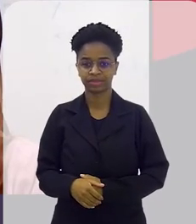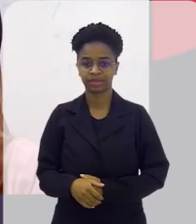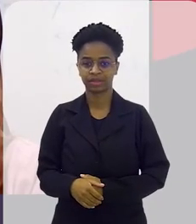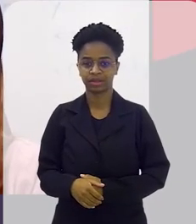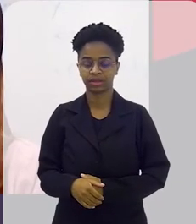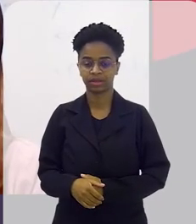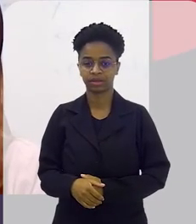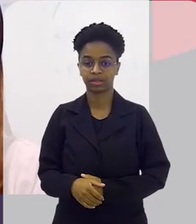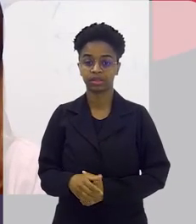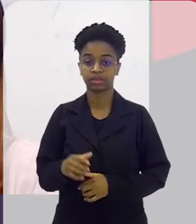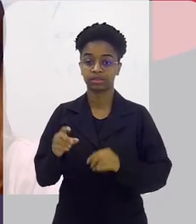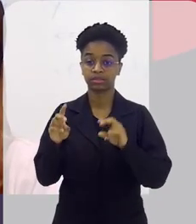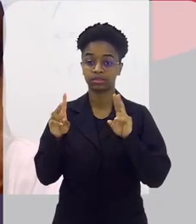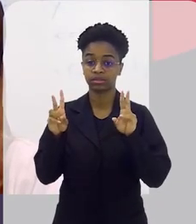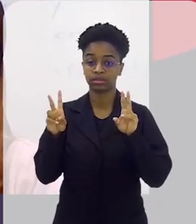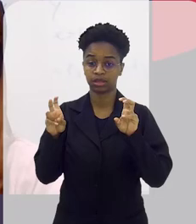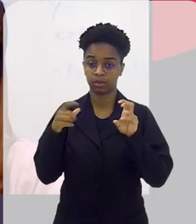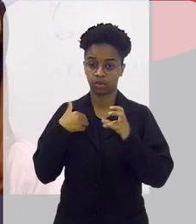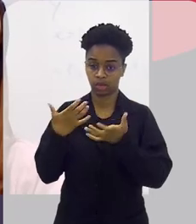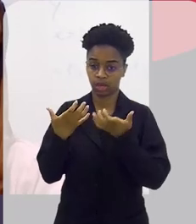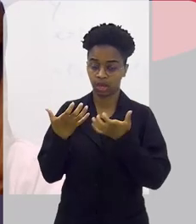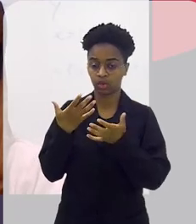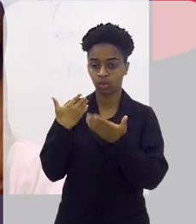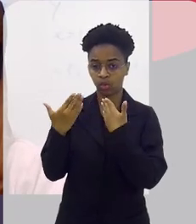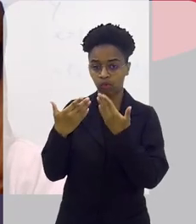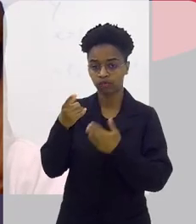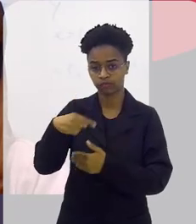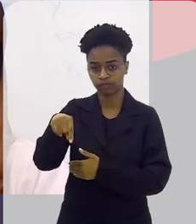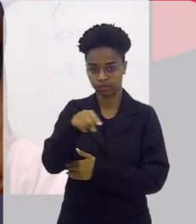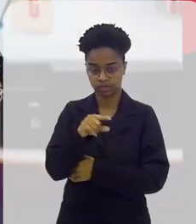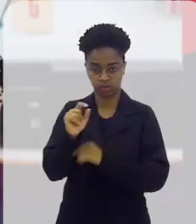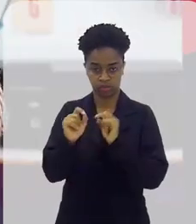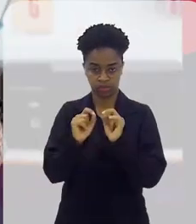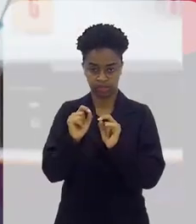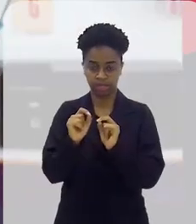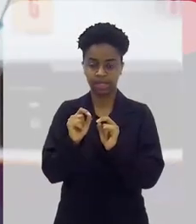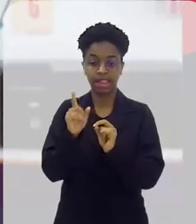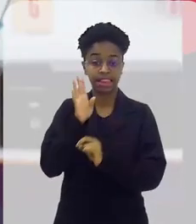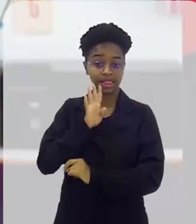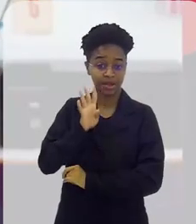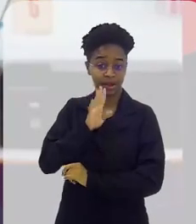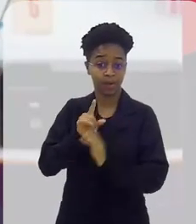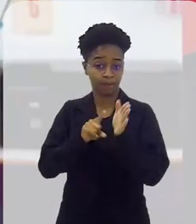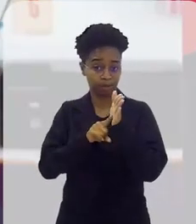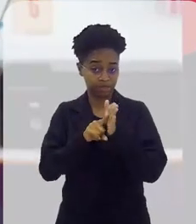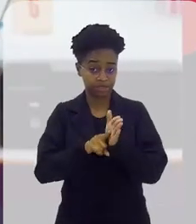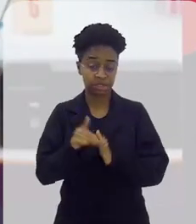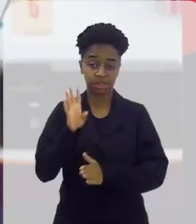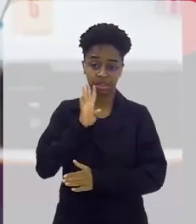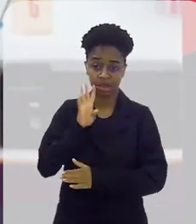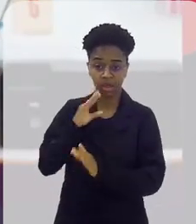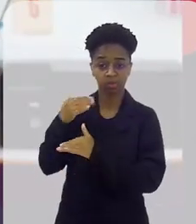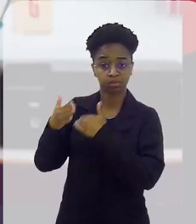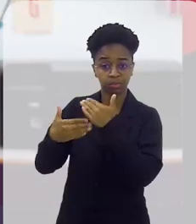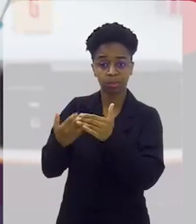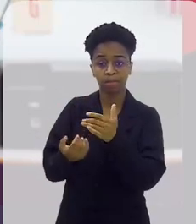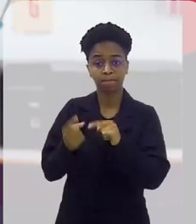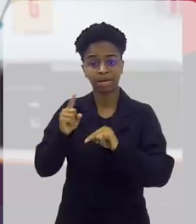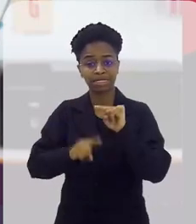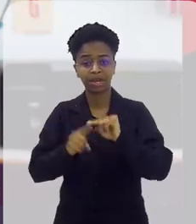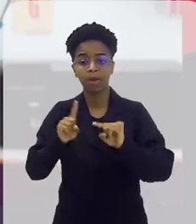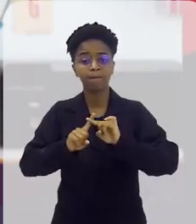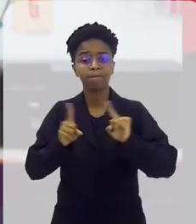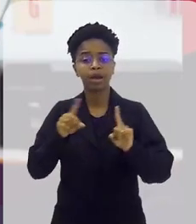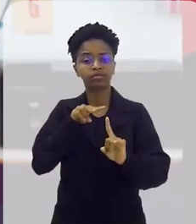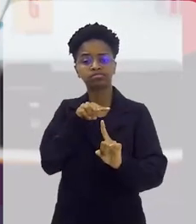Agora, um assunto que eu queria falar com vocês é o seguinte. É legal a pesquisa, é legal desenvolver o produto,